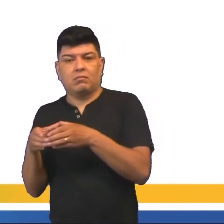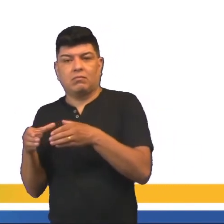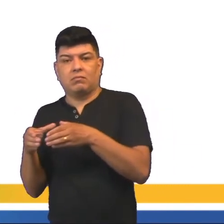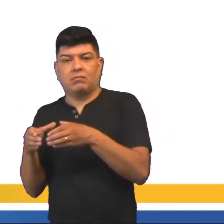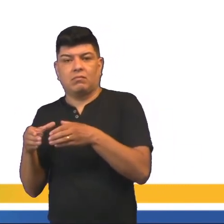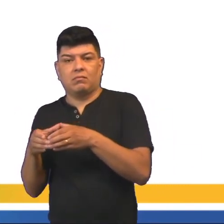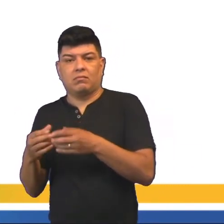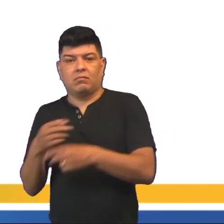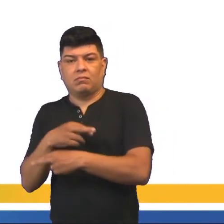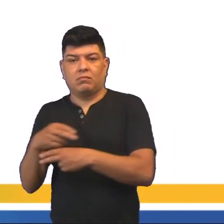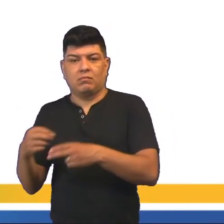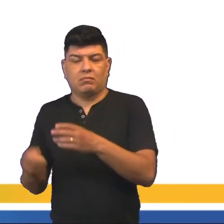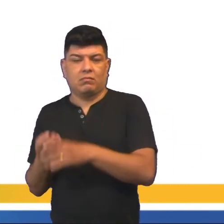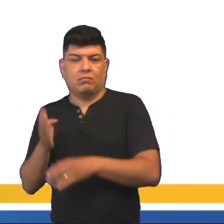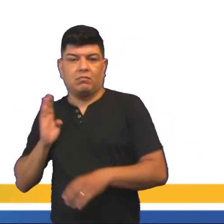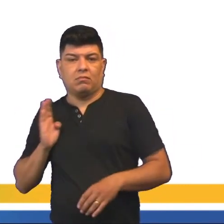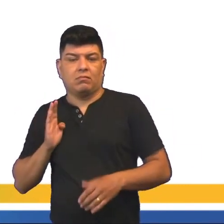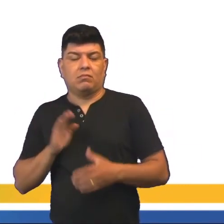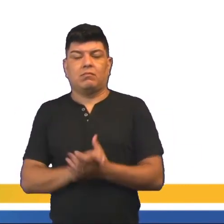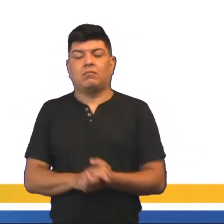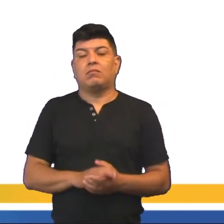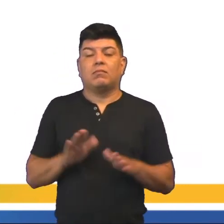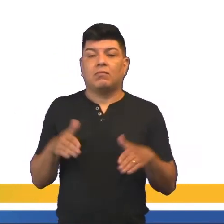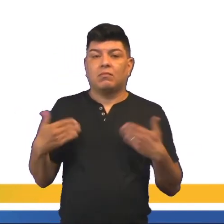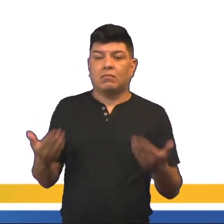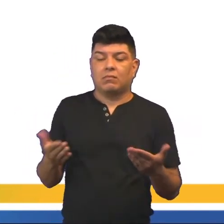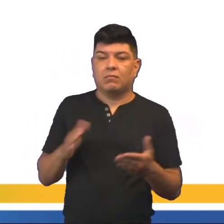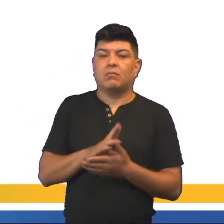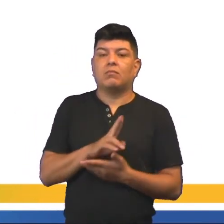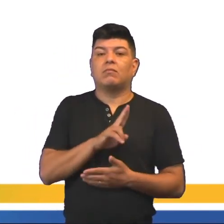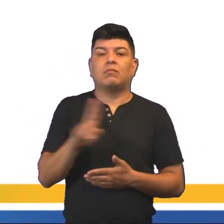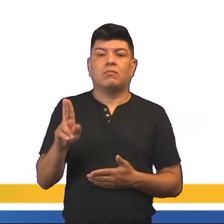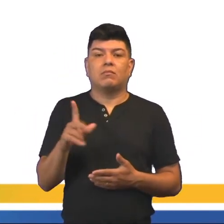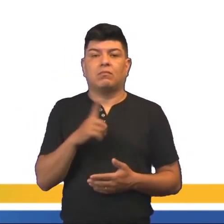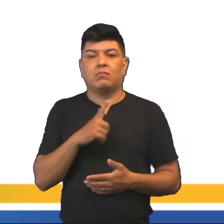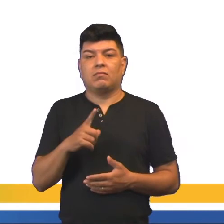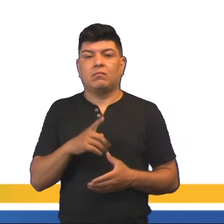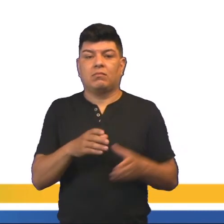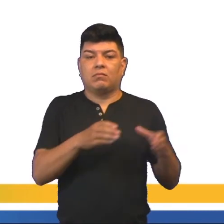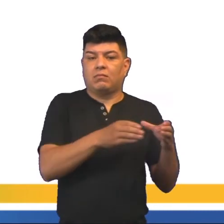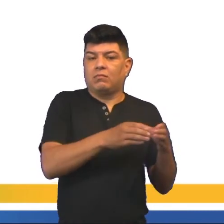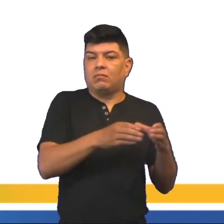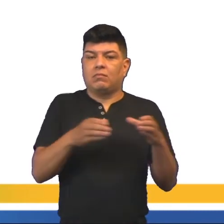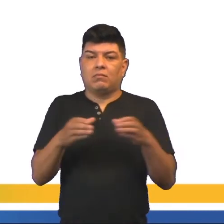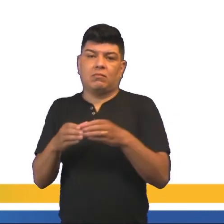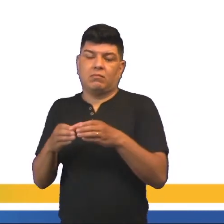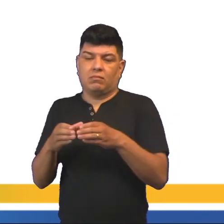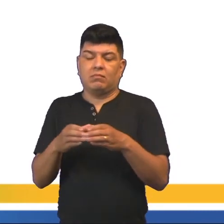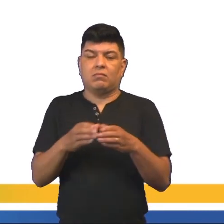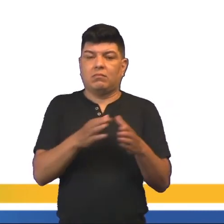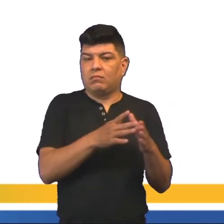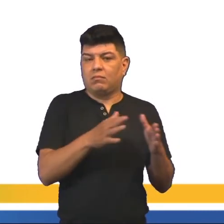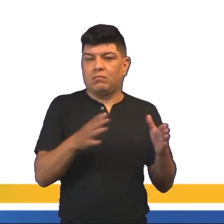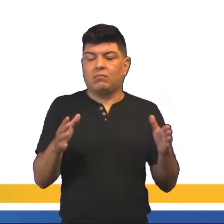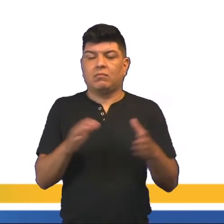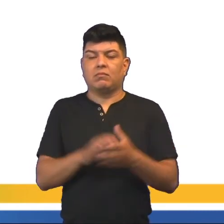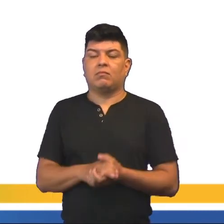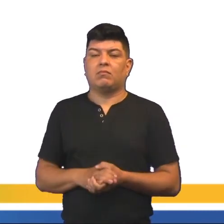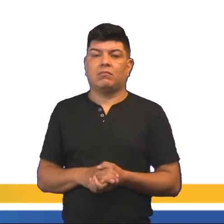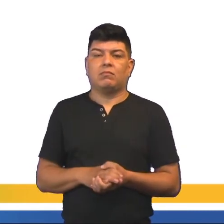meio de produção, a burguesia. Quais foram os nomes dados a essas classes sociais do período industrial?